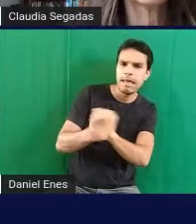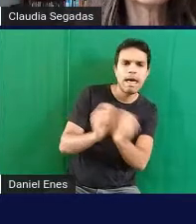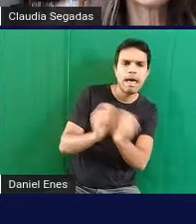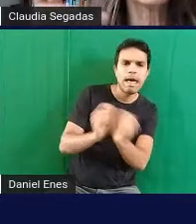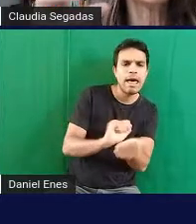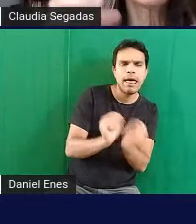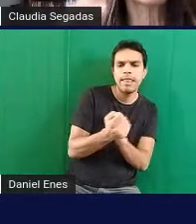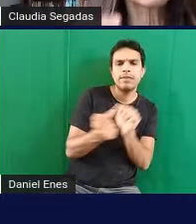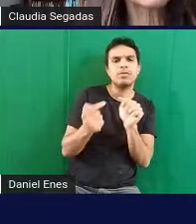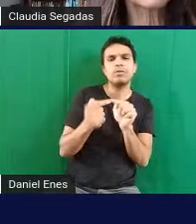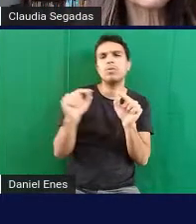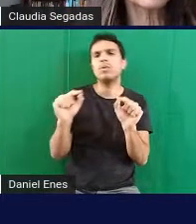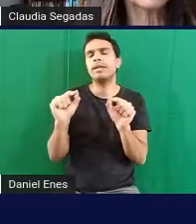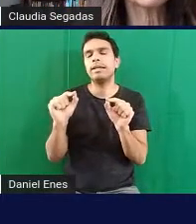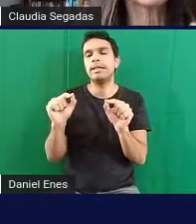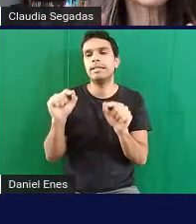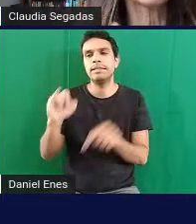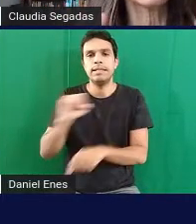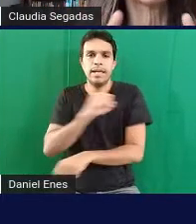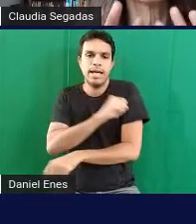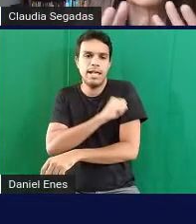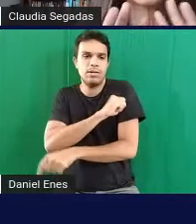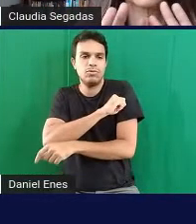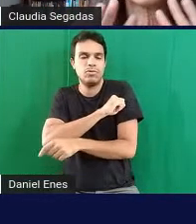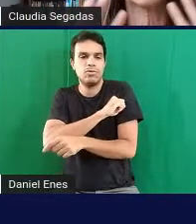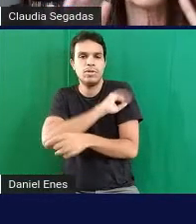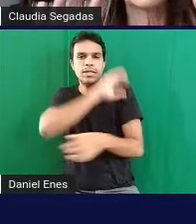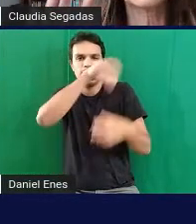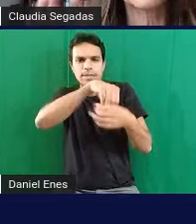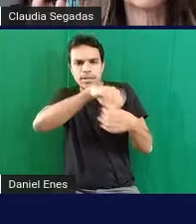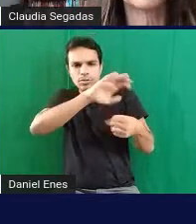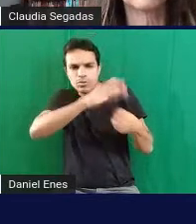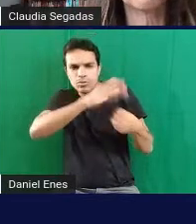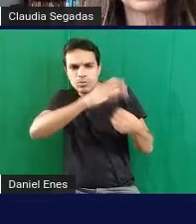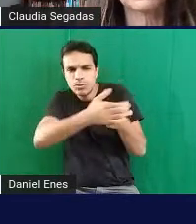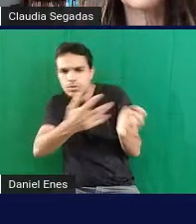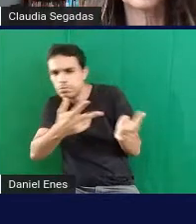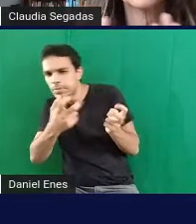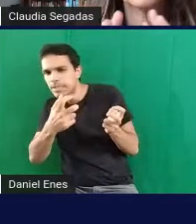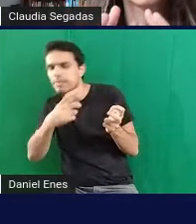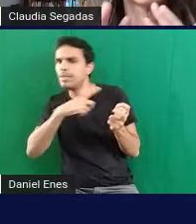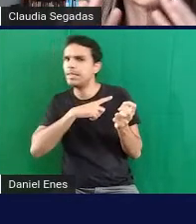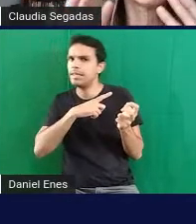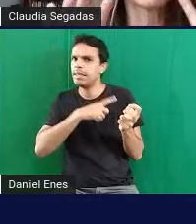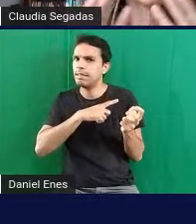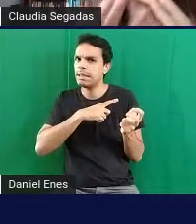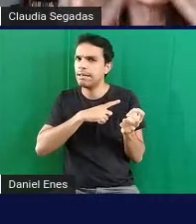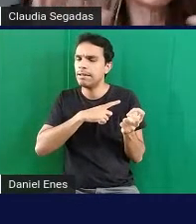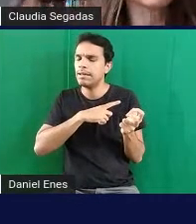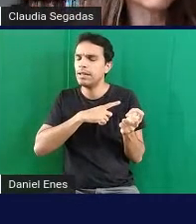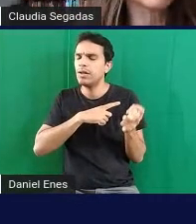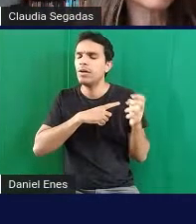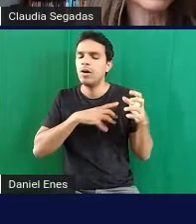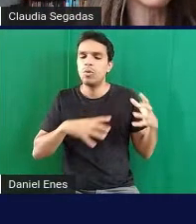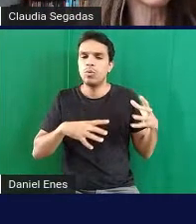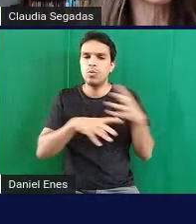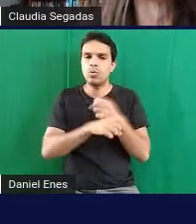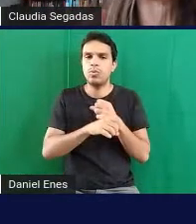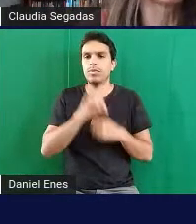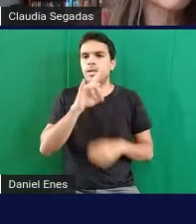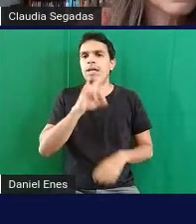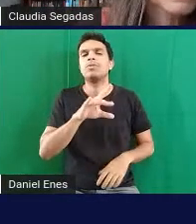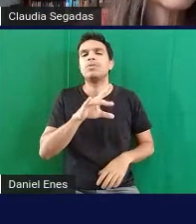perceber que há elementos escondidos e que a contagem não deveria ser feito apenas para os elementos